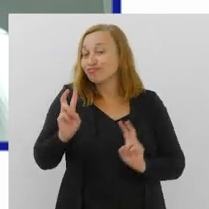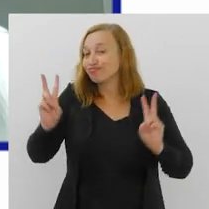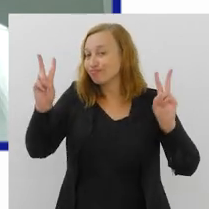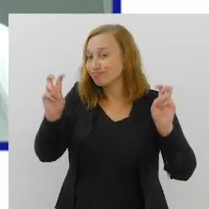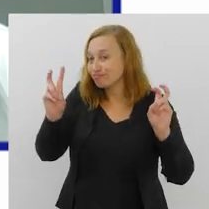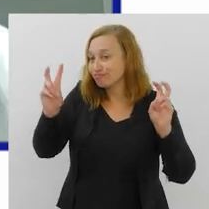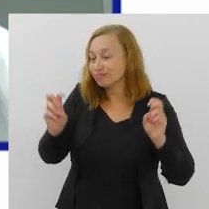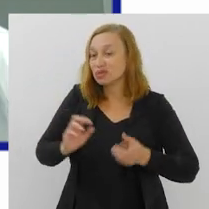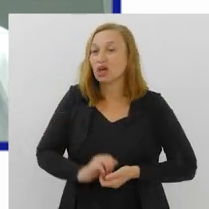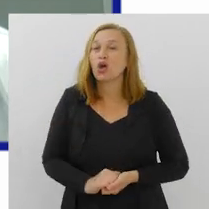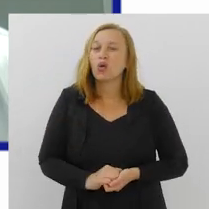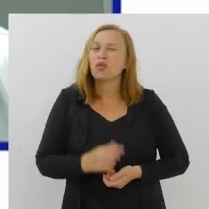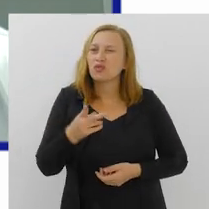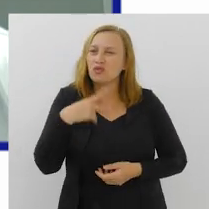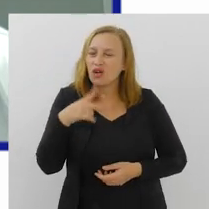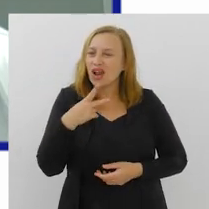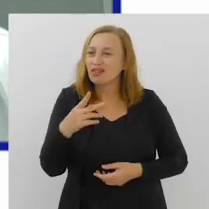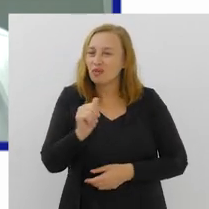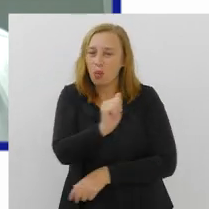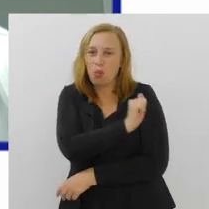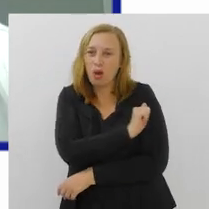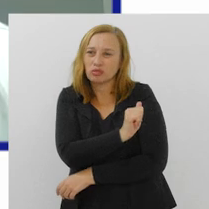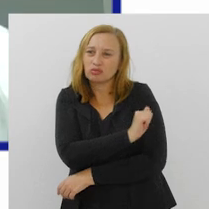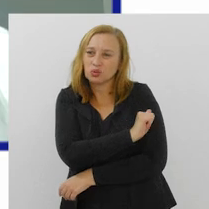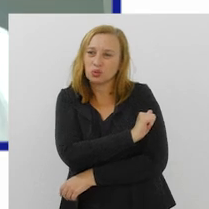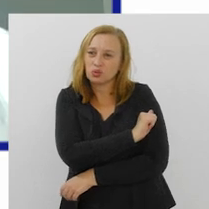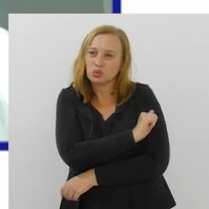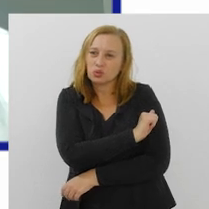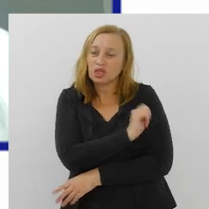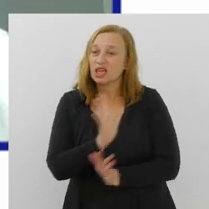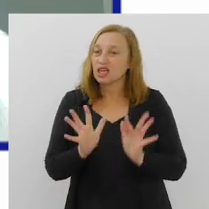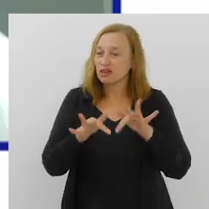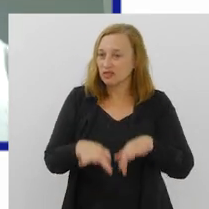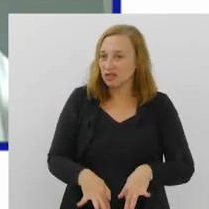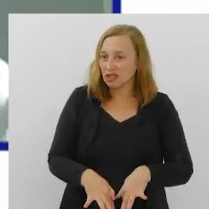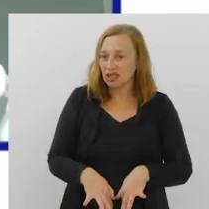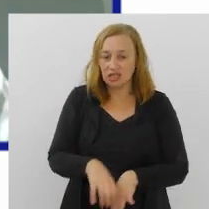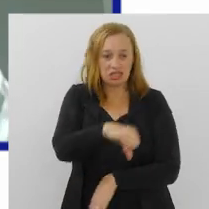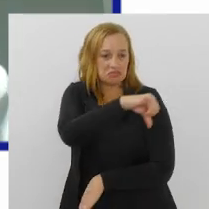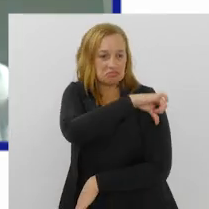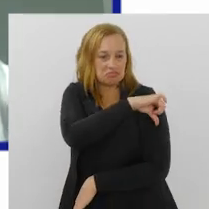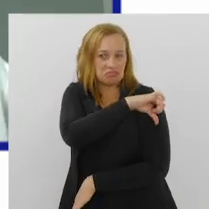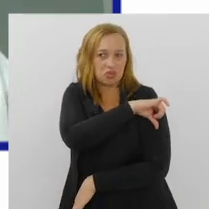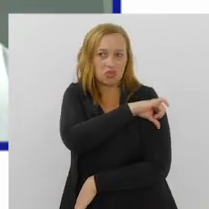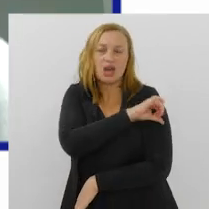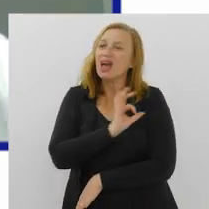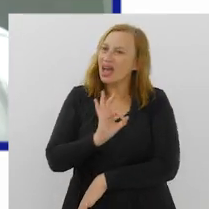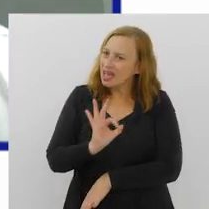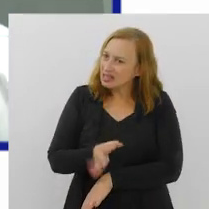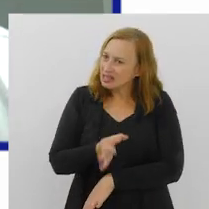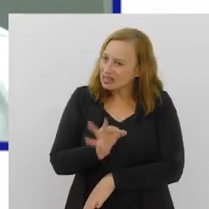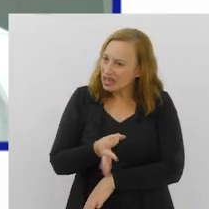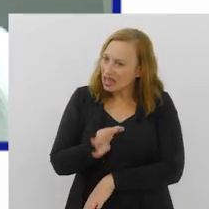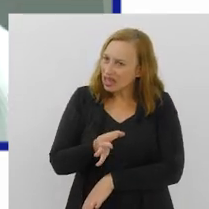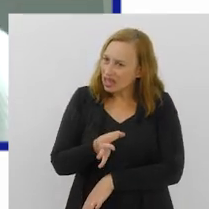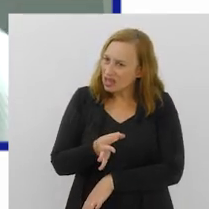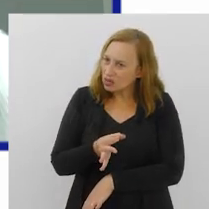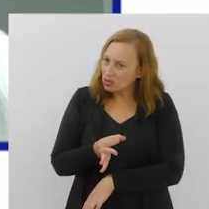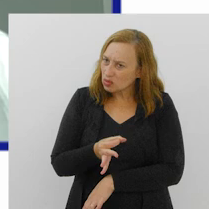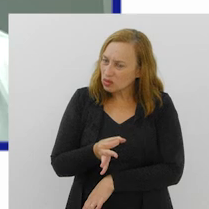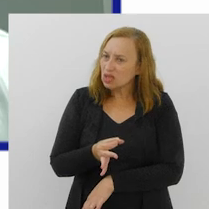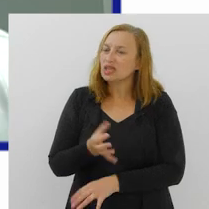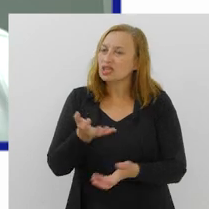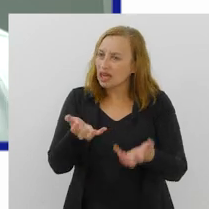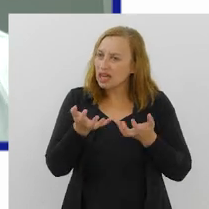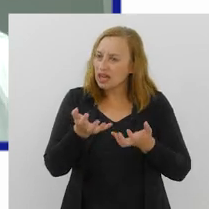resolver essa questão. Quando a gente fala do aluno que encerra o ensino fundamental, é claro